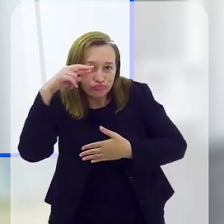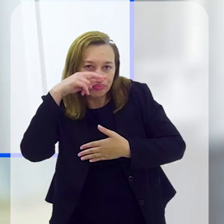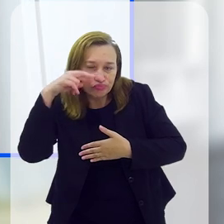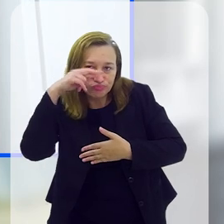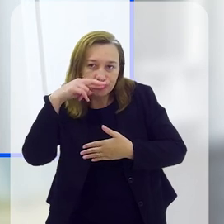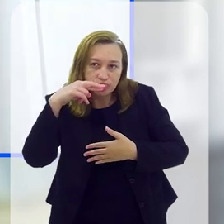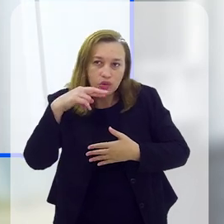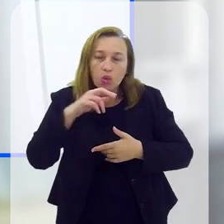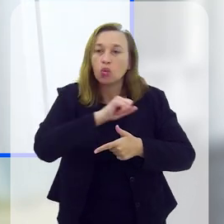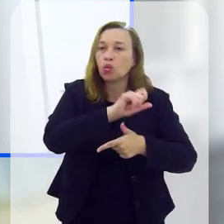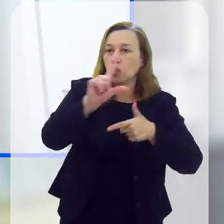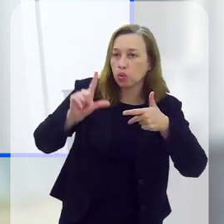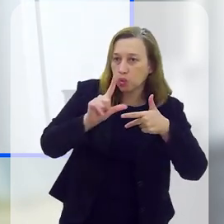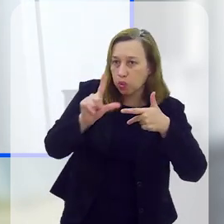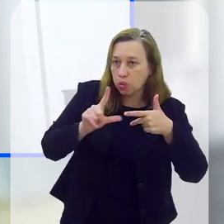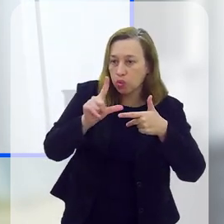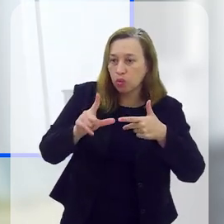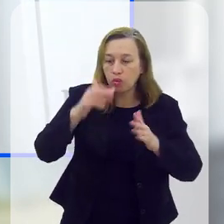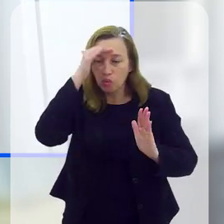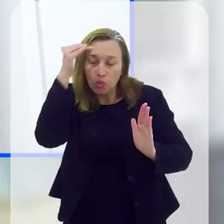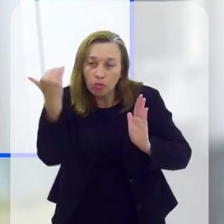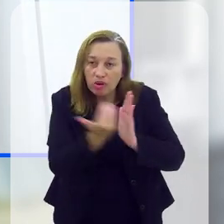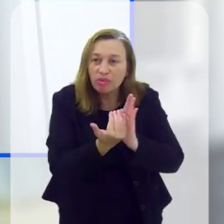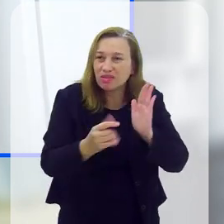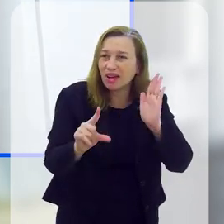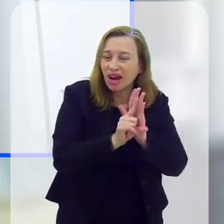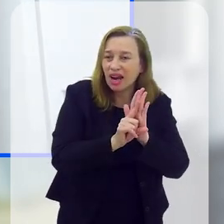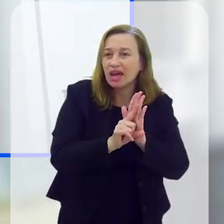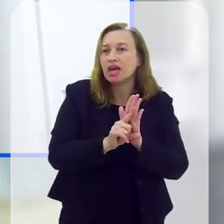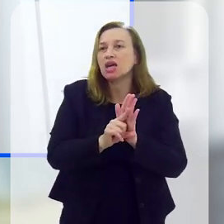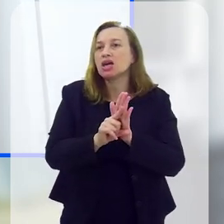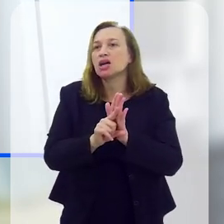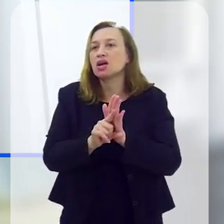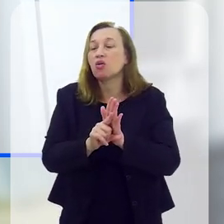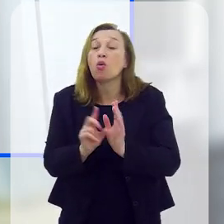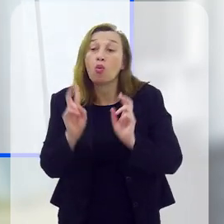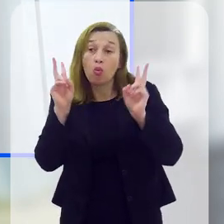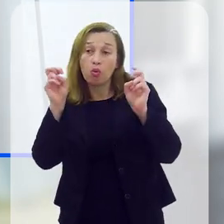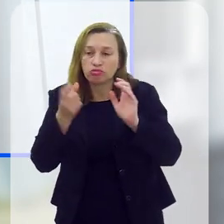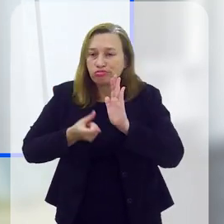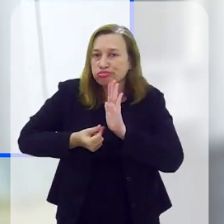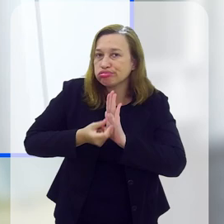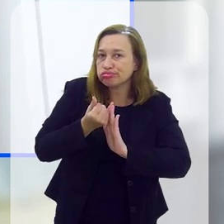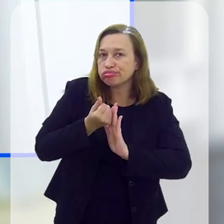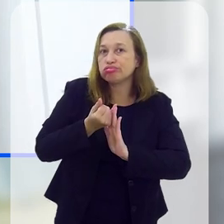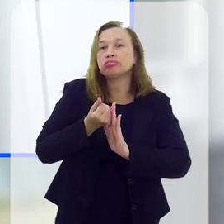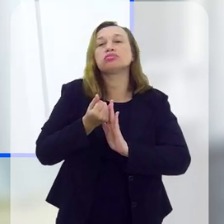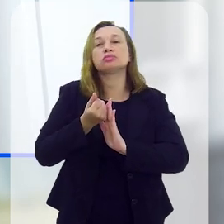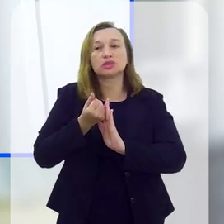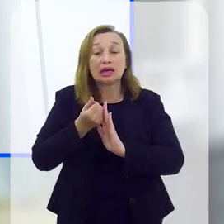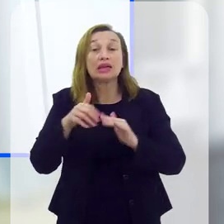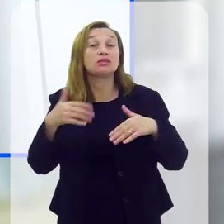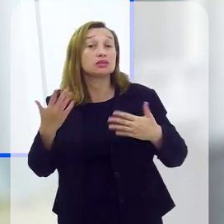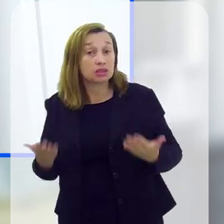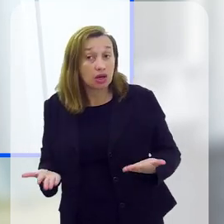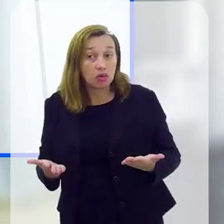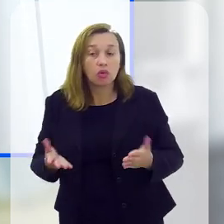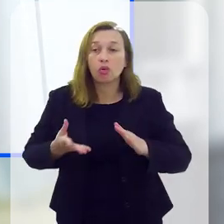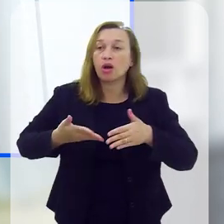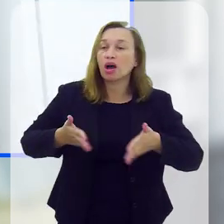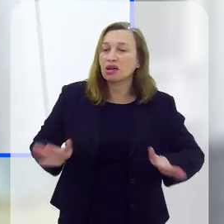função de fiscalização que o Legislativo exerce sobre o cumprimento da lei, sobre a questão